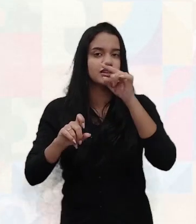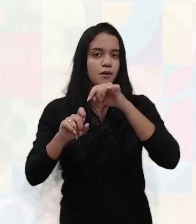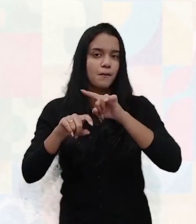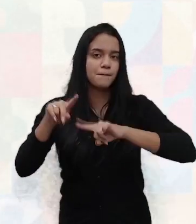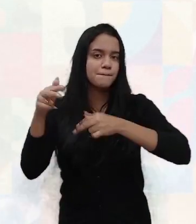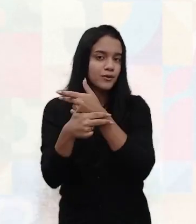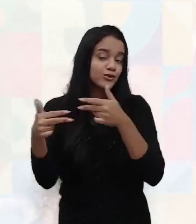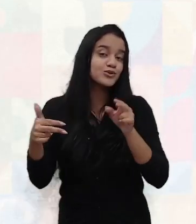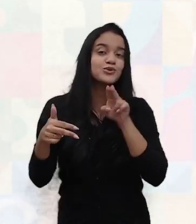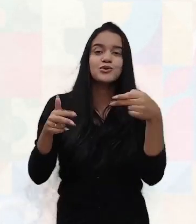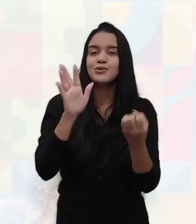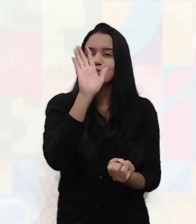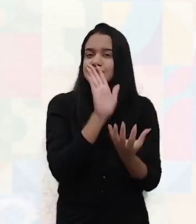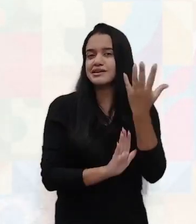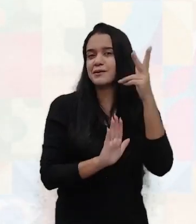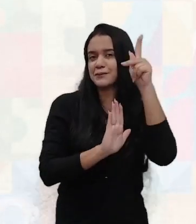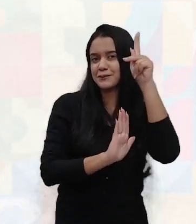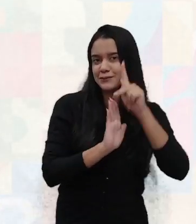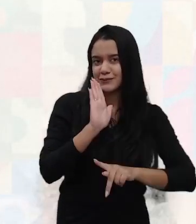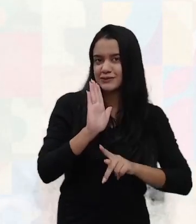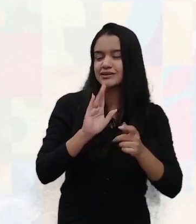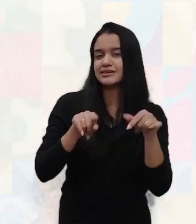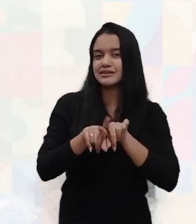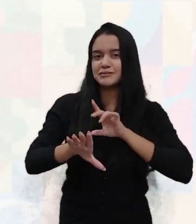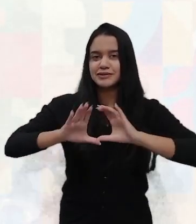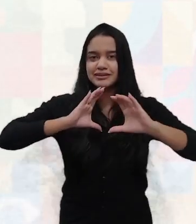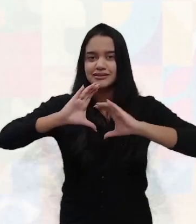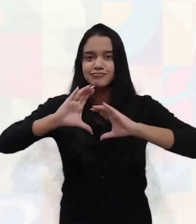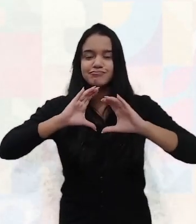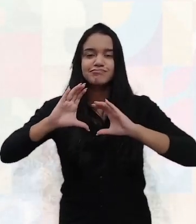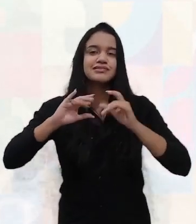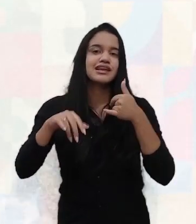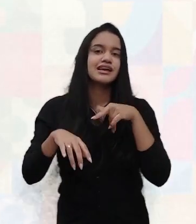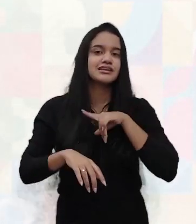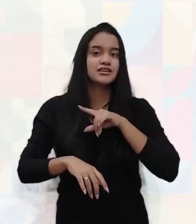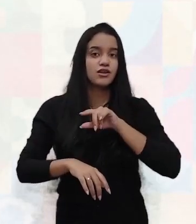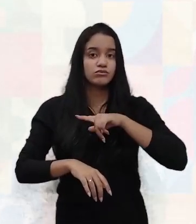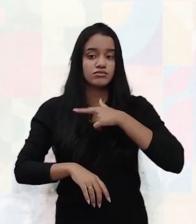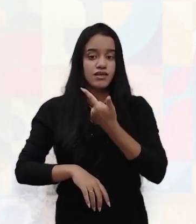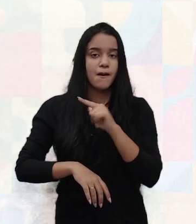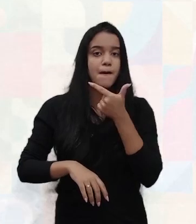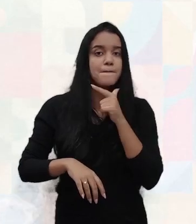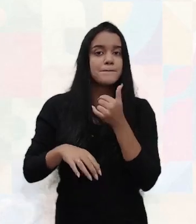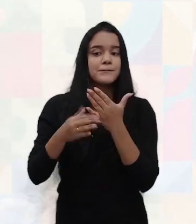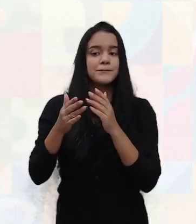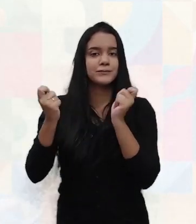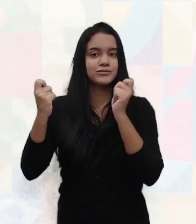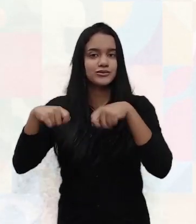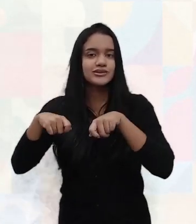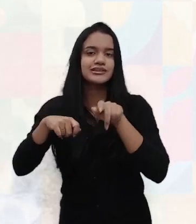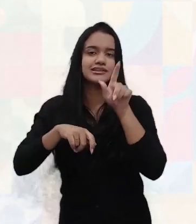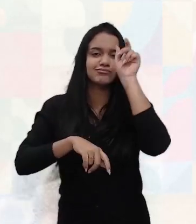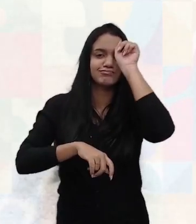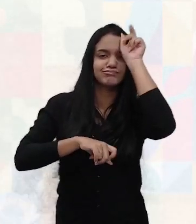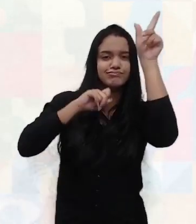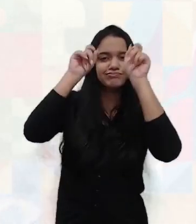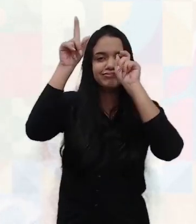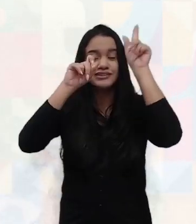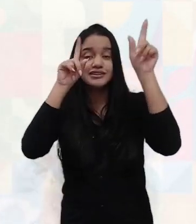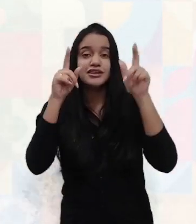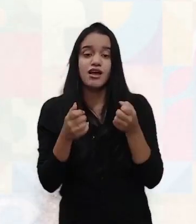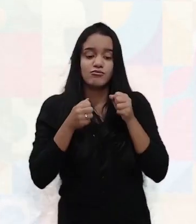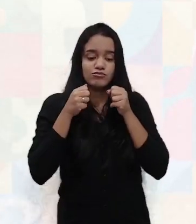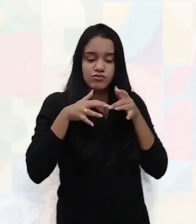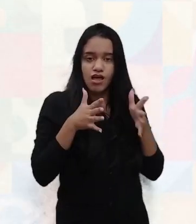Ou criar um projeto, fazer esse tipo de comunicação, sem a possibilidade de verbalizar, de trocar uma ideia, de externar para outras